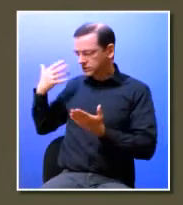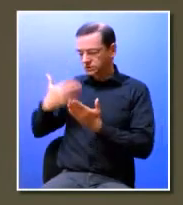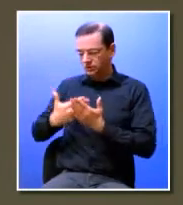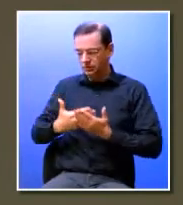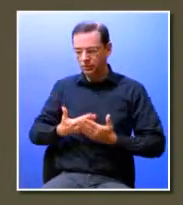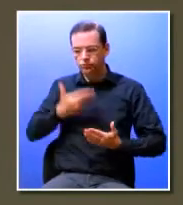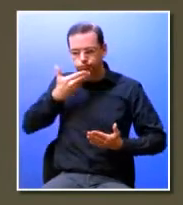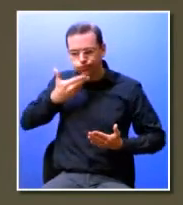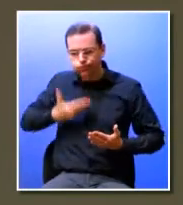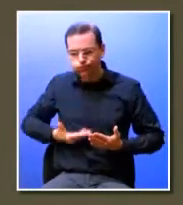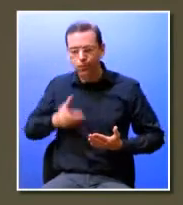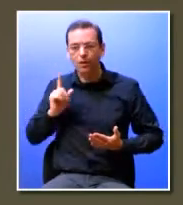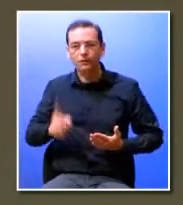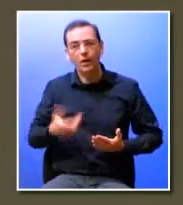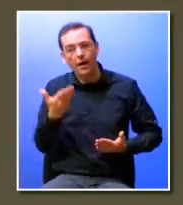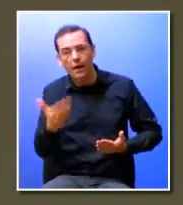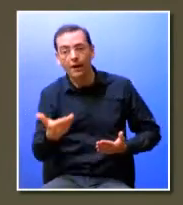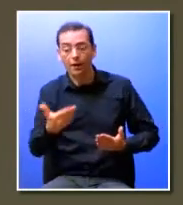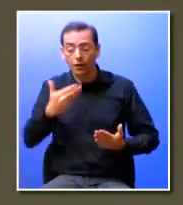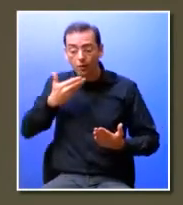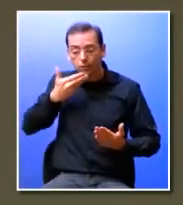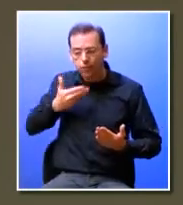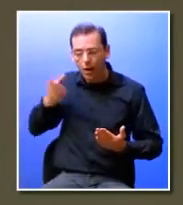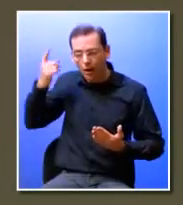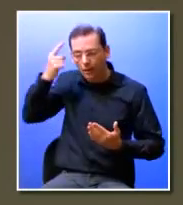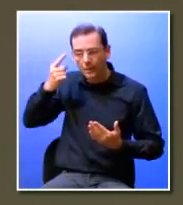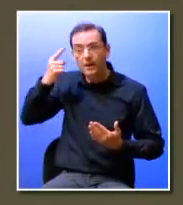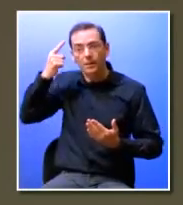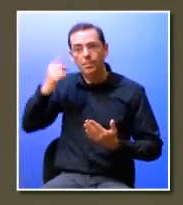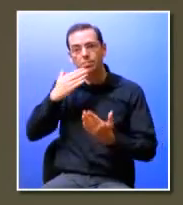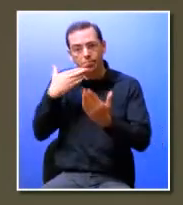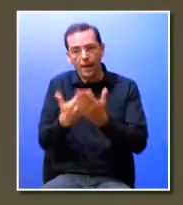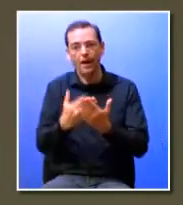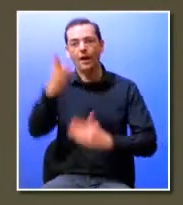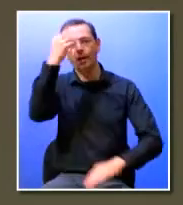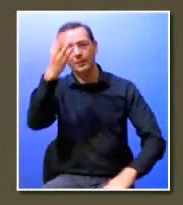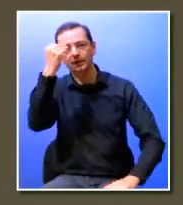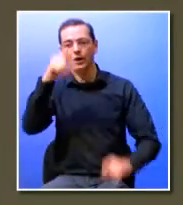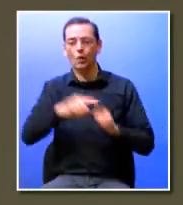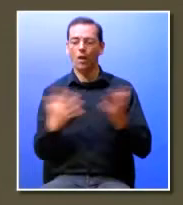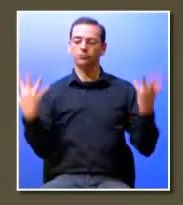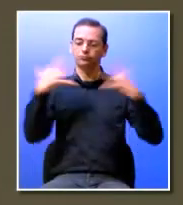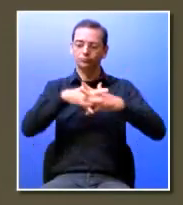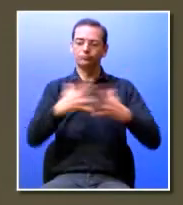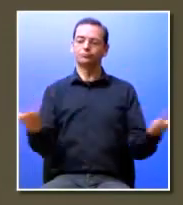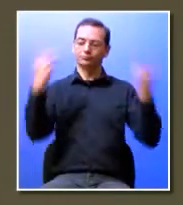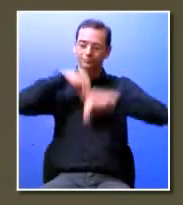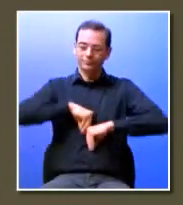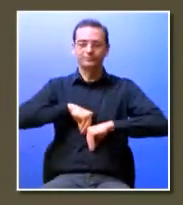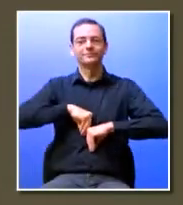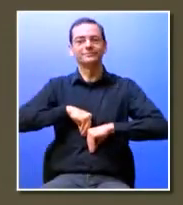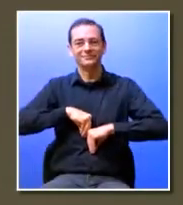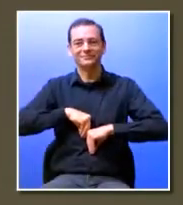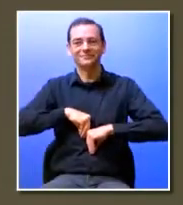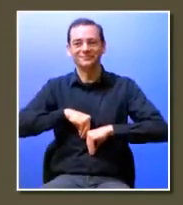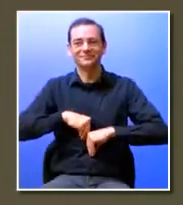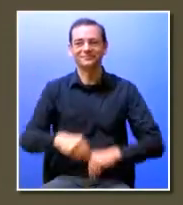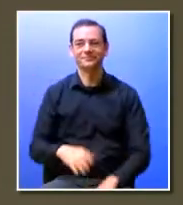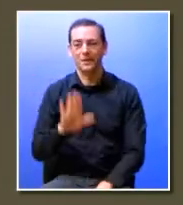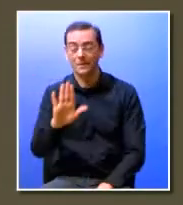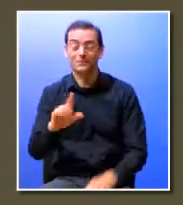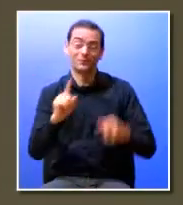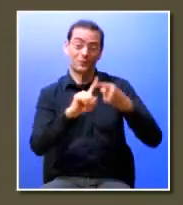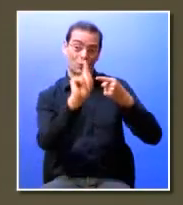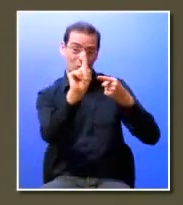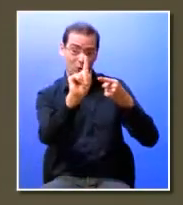assimilar as experiências que tivemos é o processo de aprendizagem é integrar as competências na nossa pessoa isto relativamente aqui é o primeiro